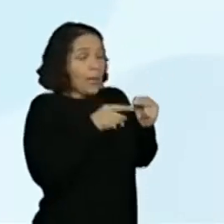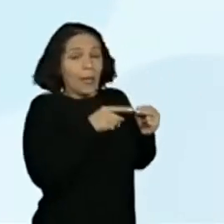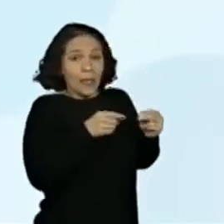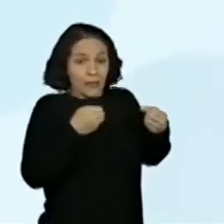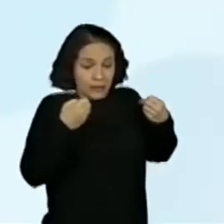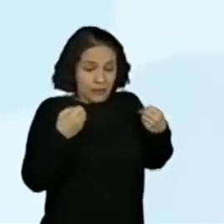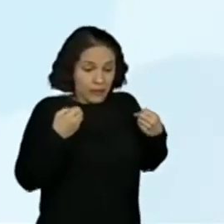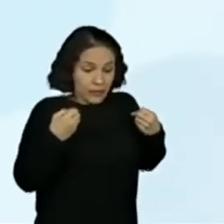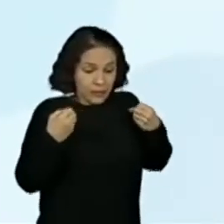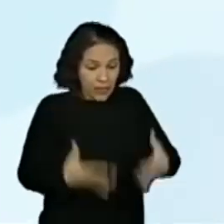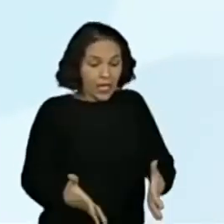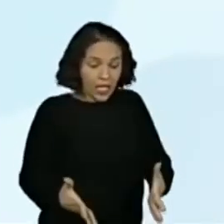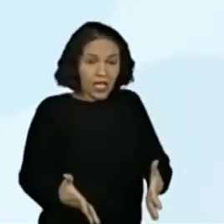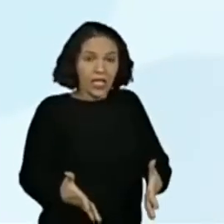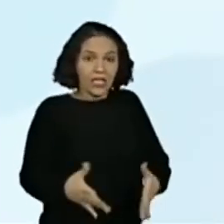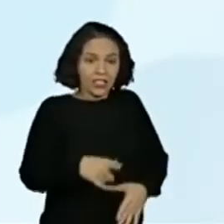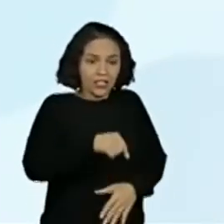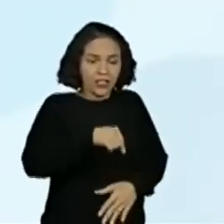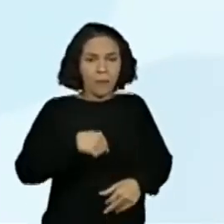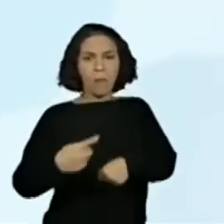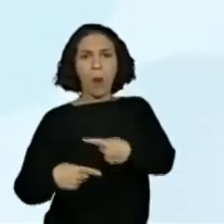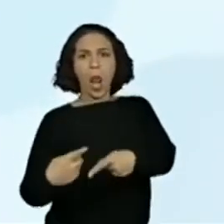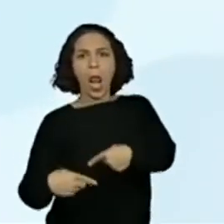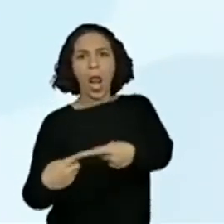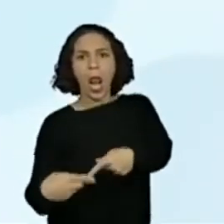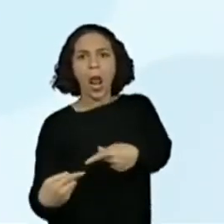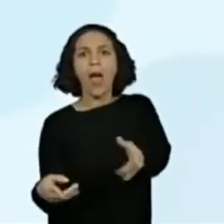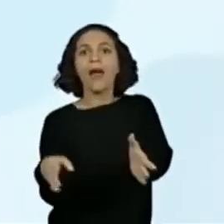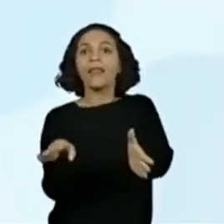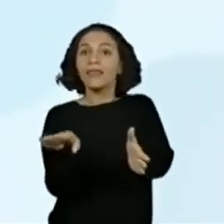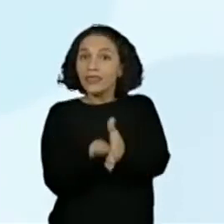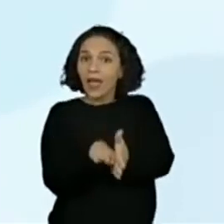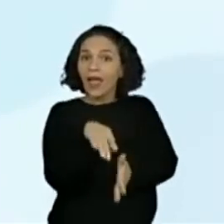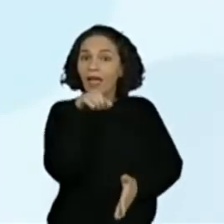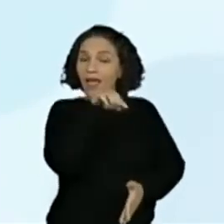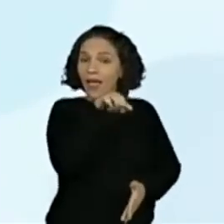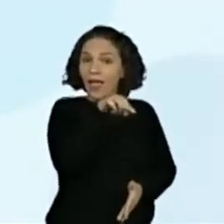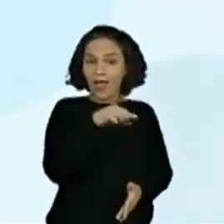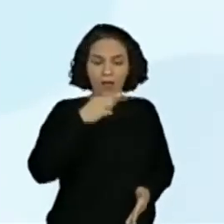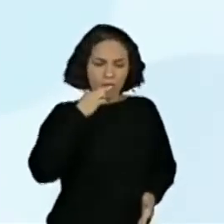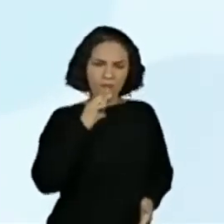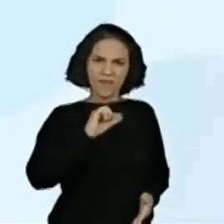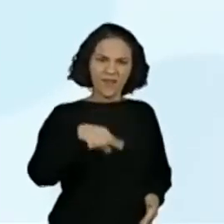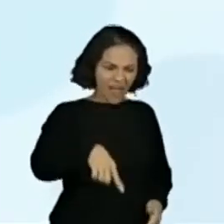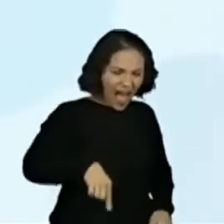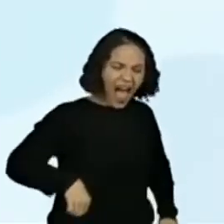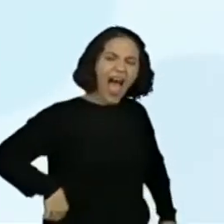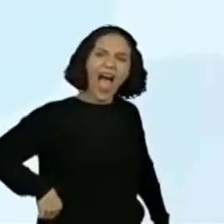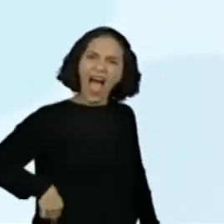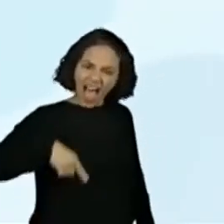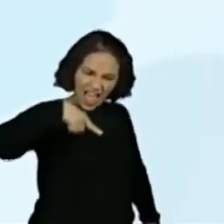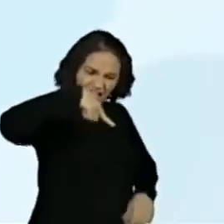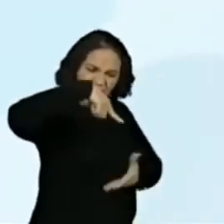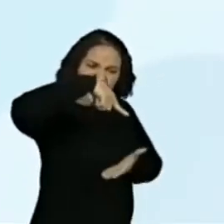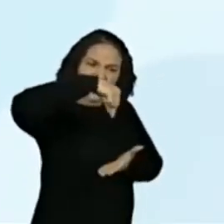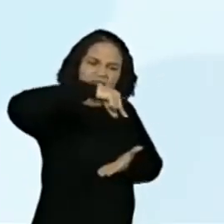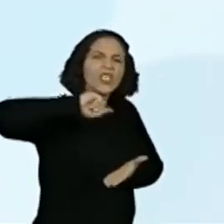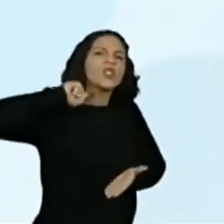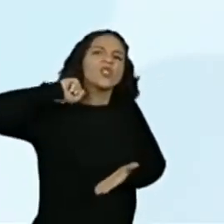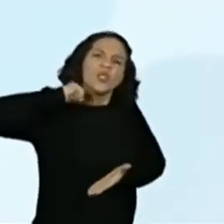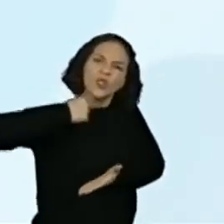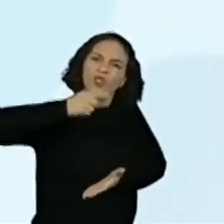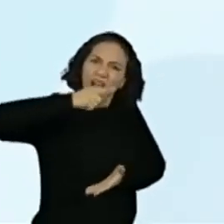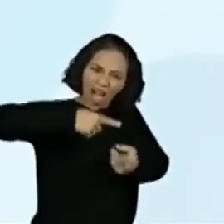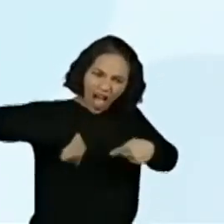garrafa de tinta no chão, que rolou até os pés de Gael. Tinta para sujar o lago? Disse o